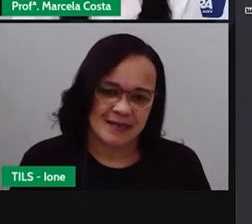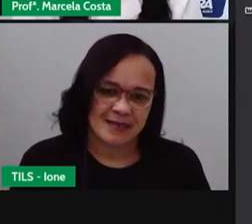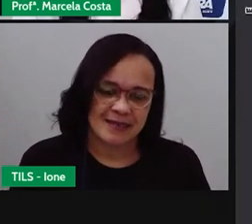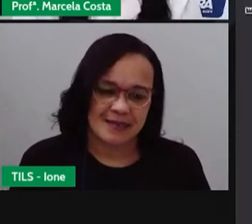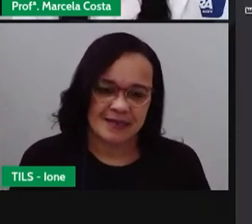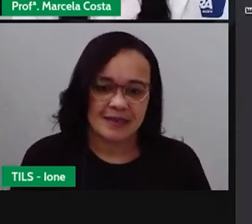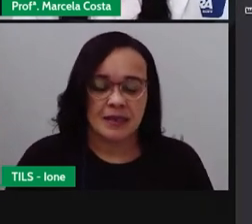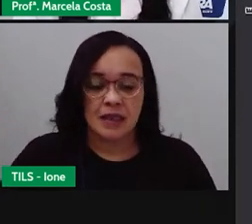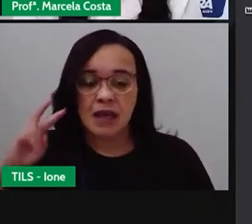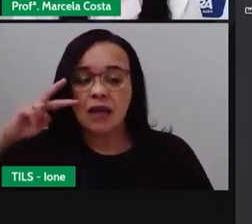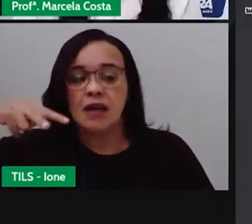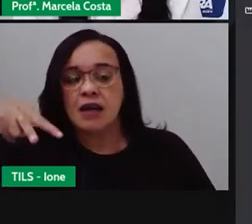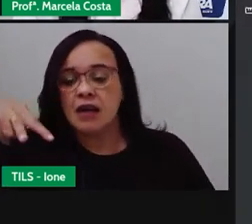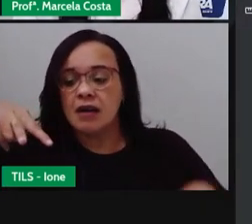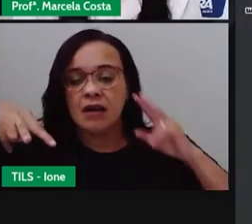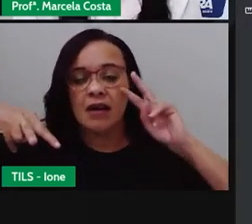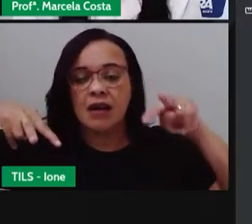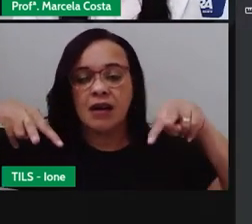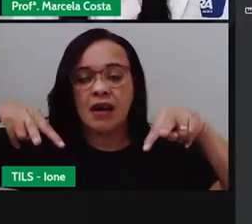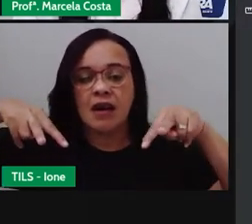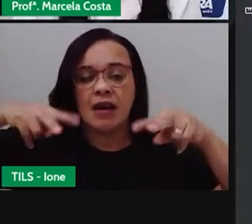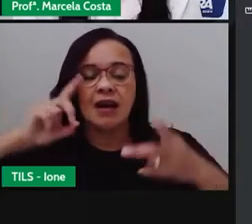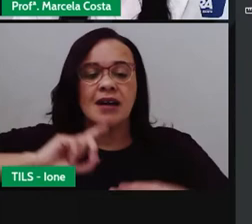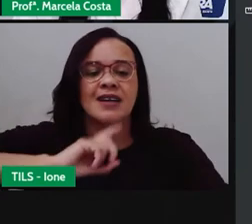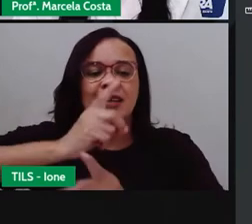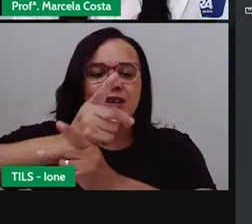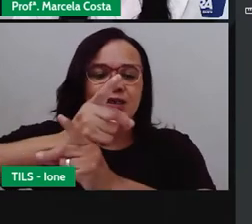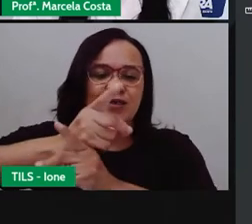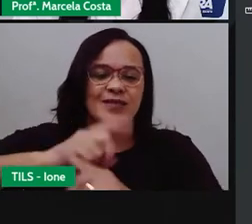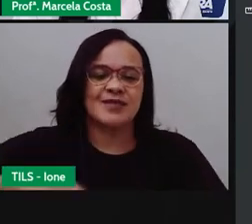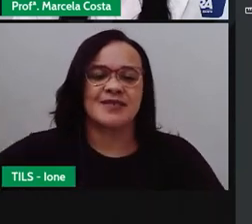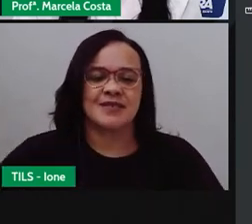onde é que está o Centro de Abastecimento.